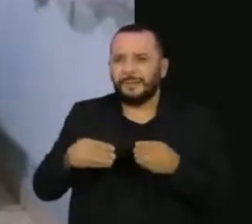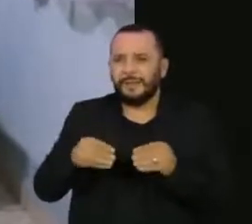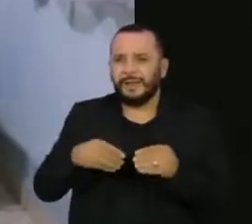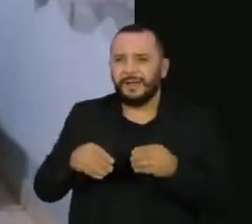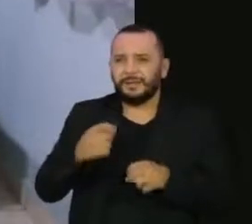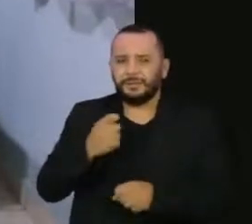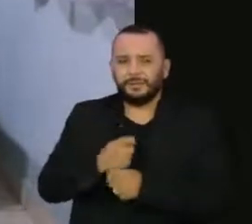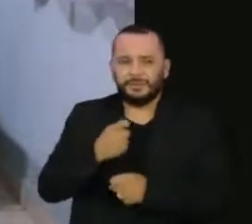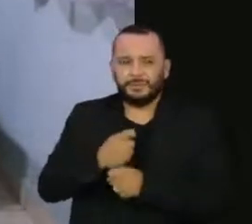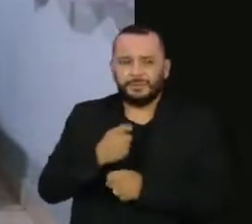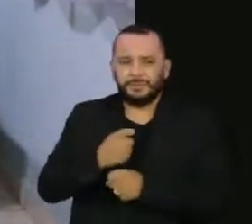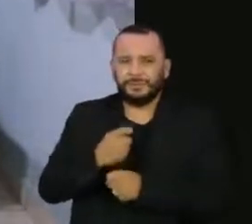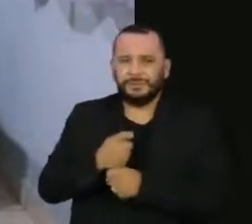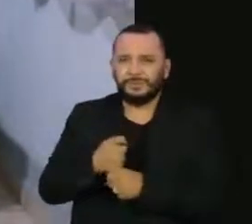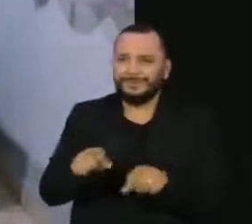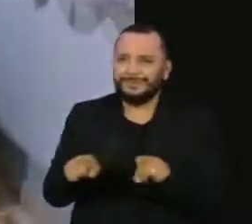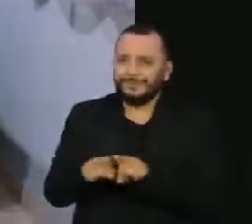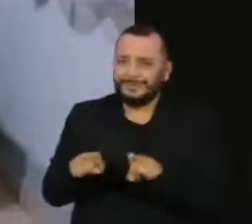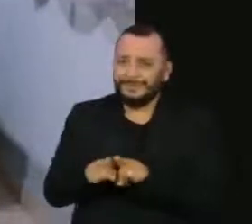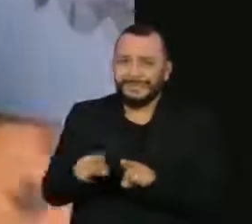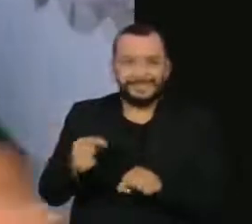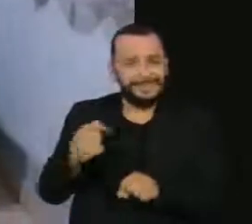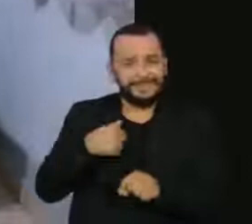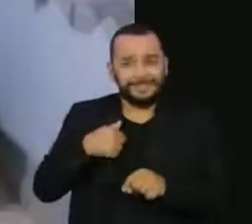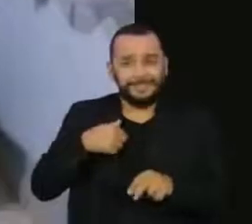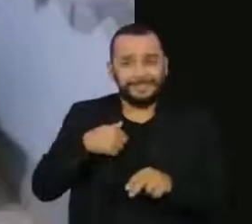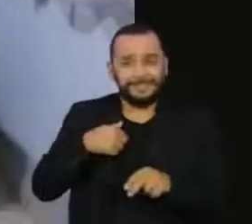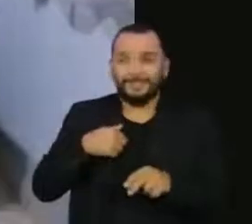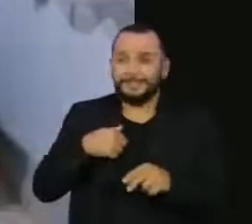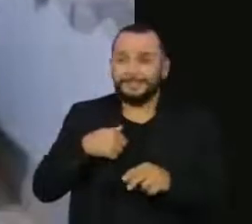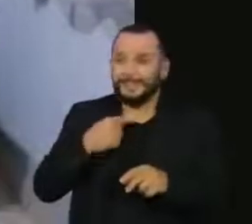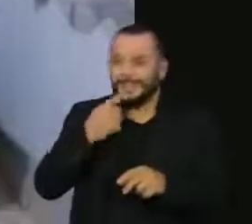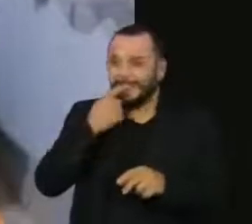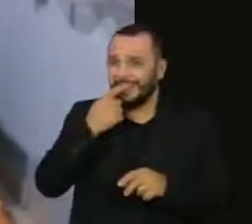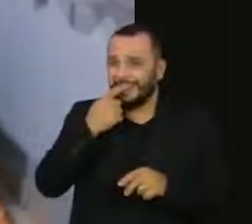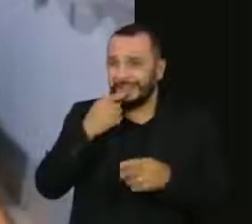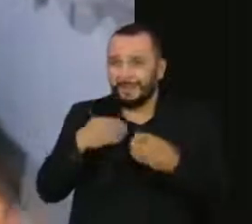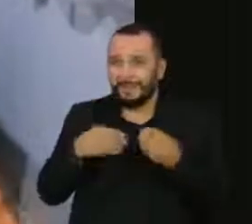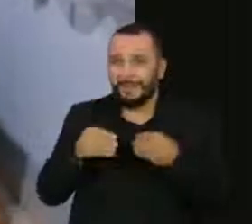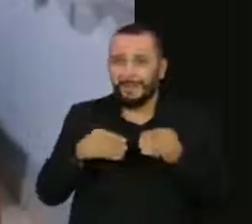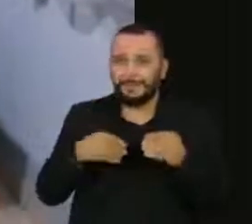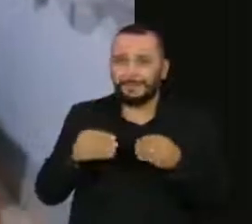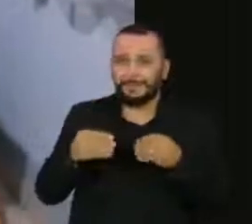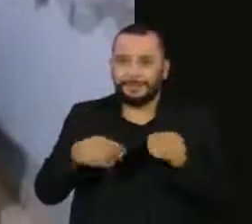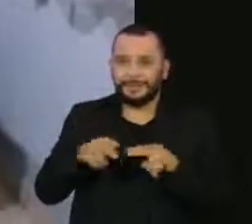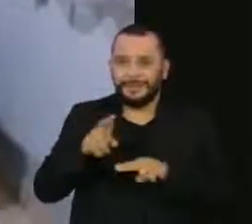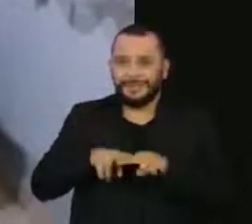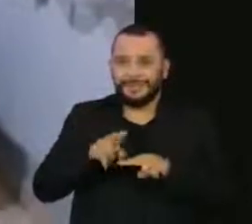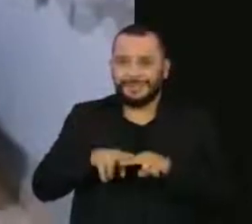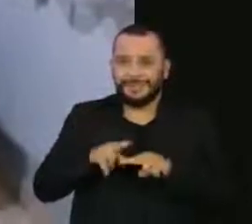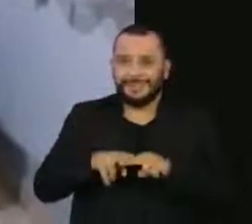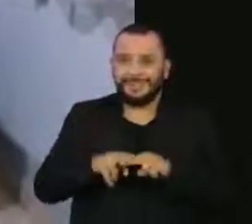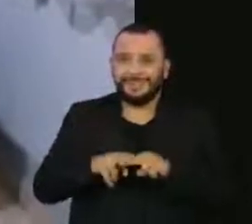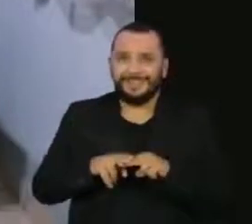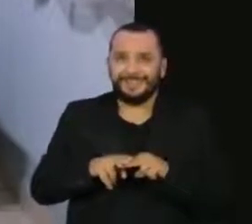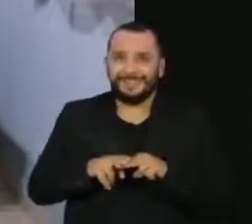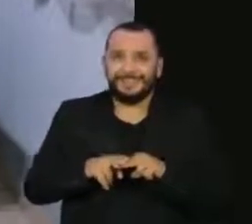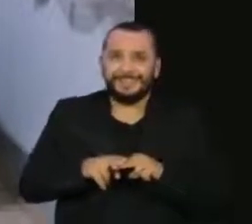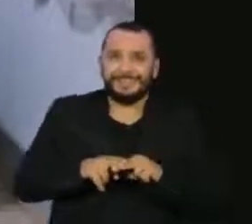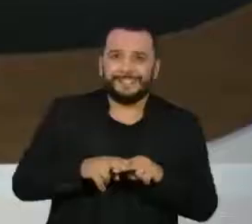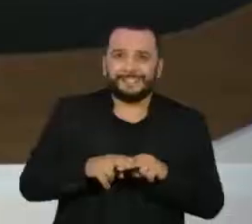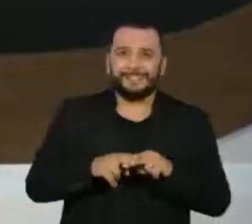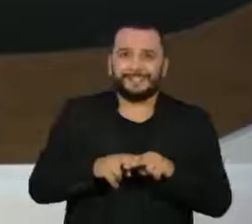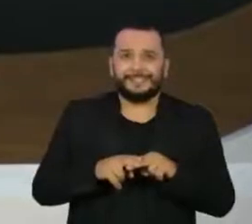assim. Não é acrílico, não, mas é um plástico que ela é toda... Trançada.